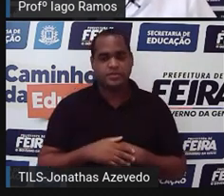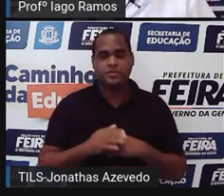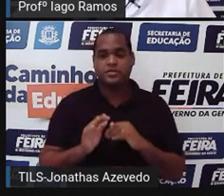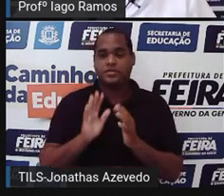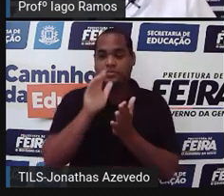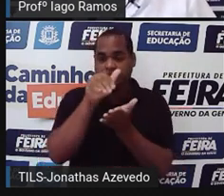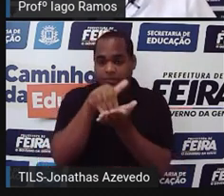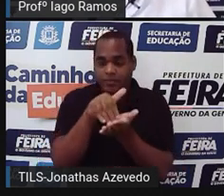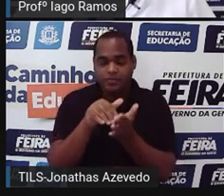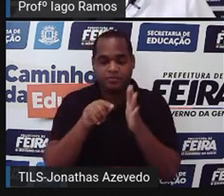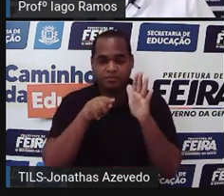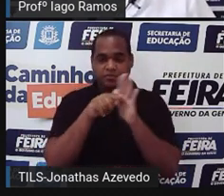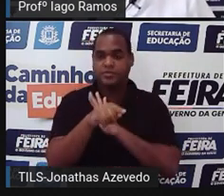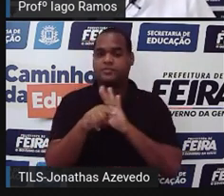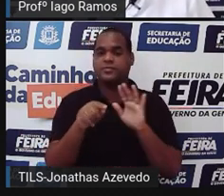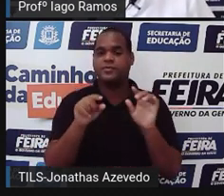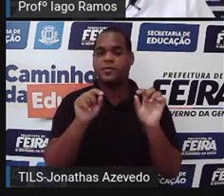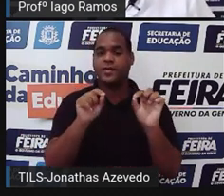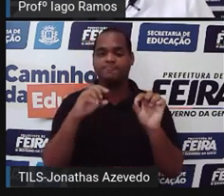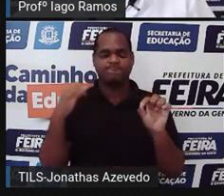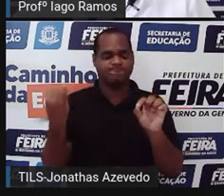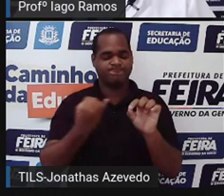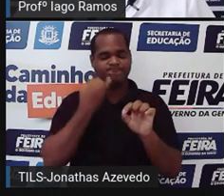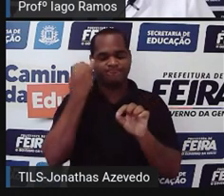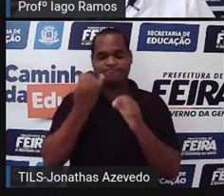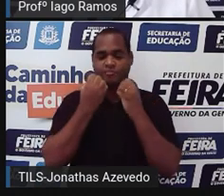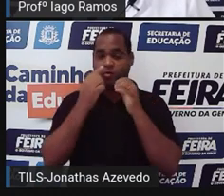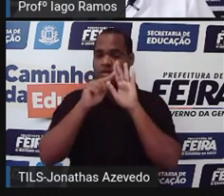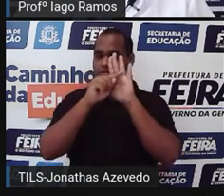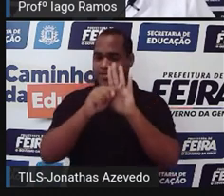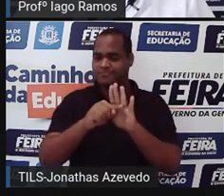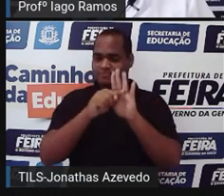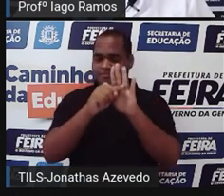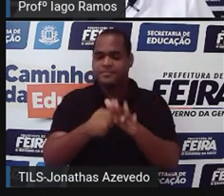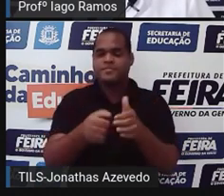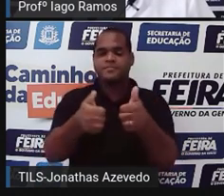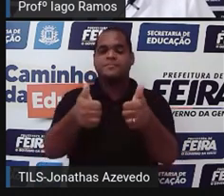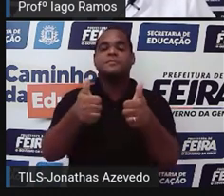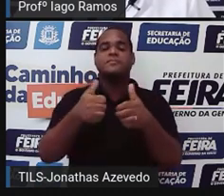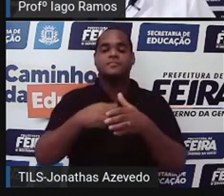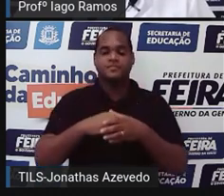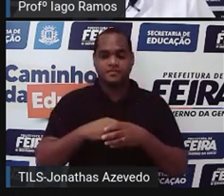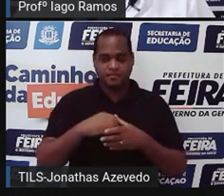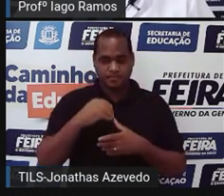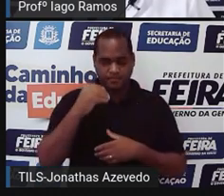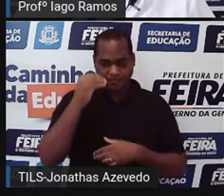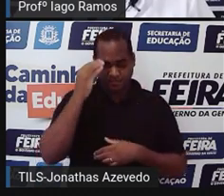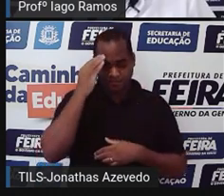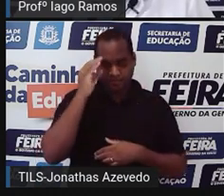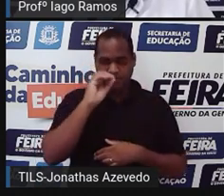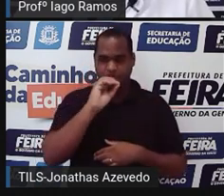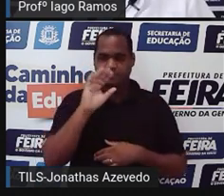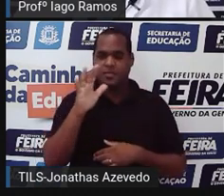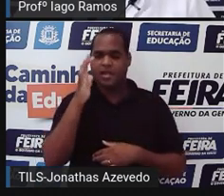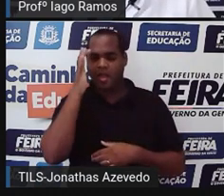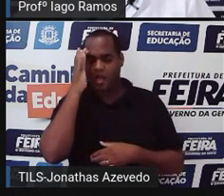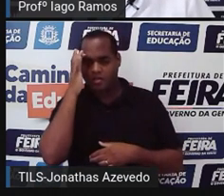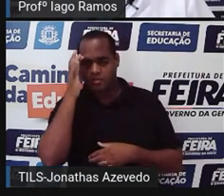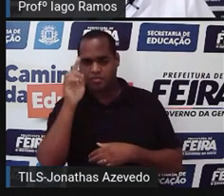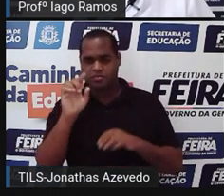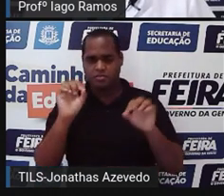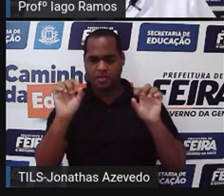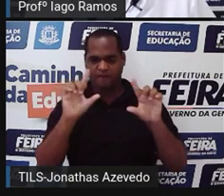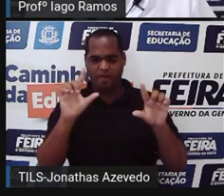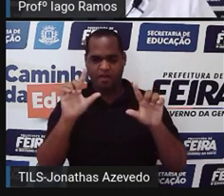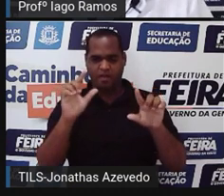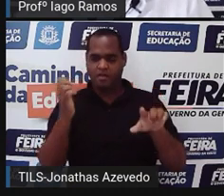última pergunta. E olha só que pergunta interessante. Por que você acha que a TV superou o computador no